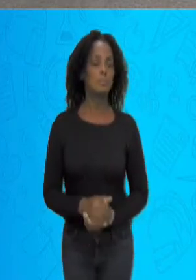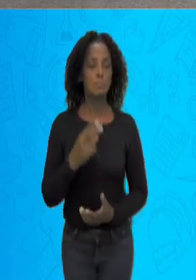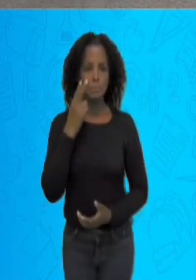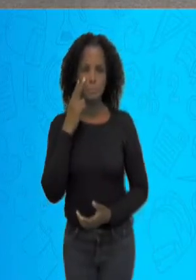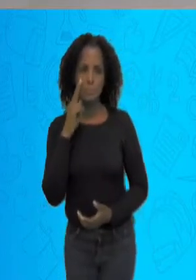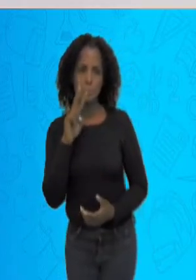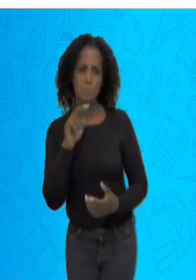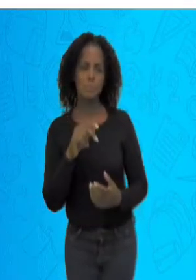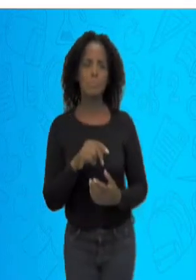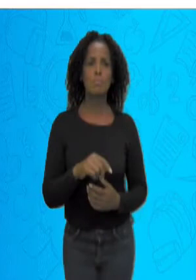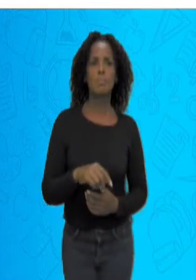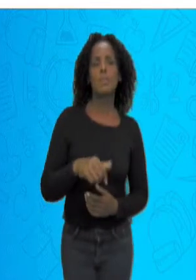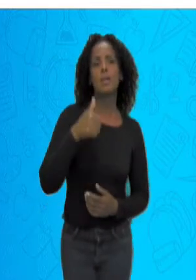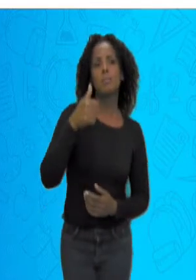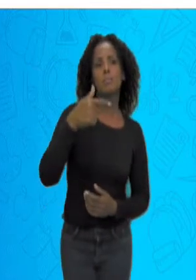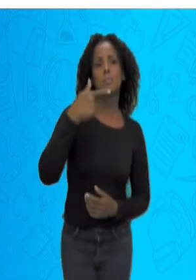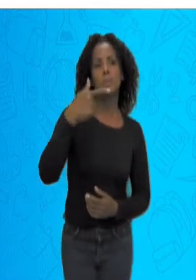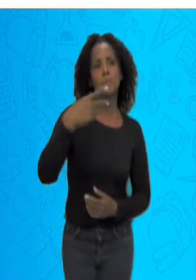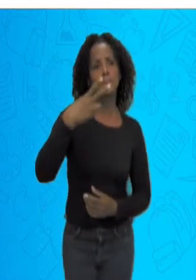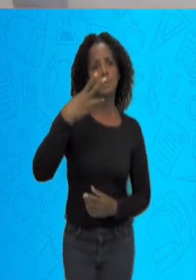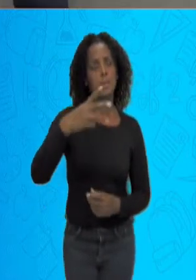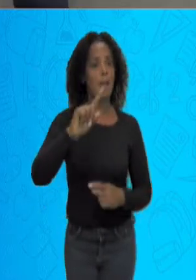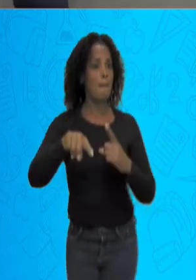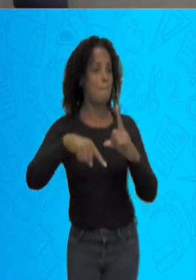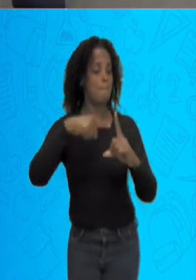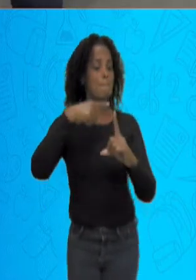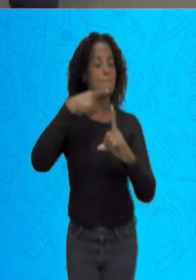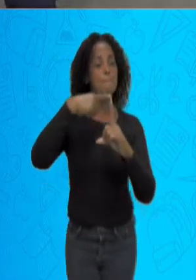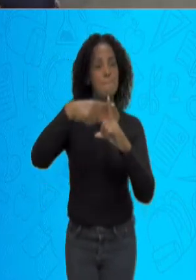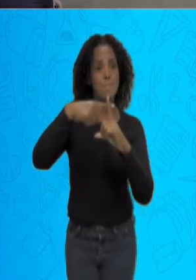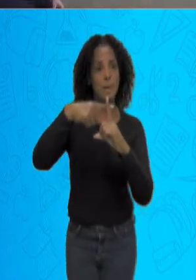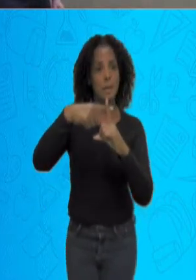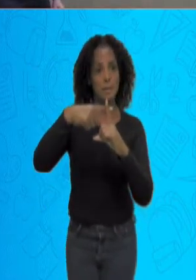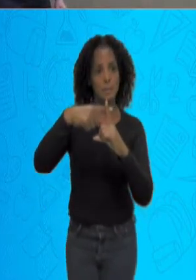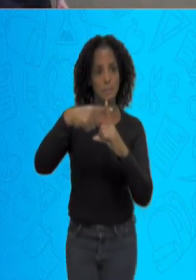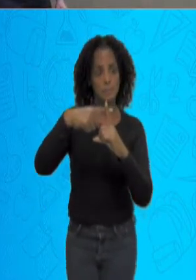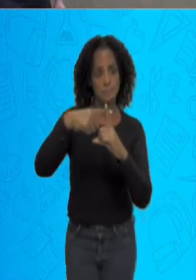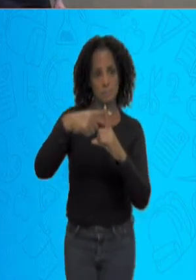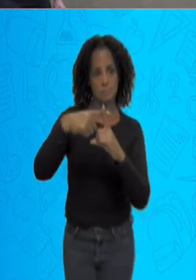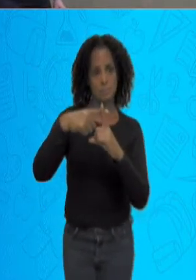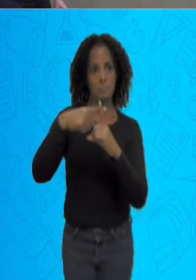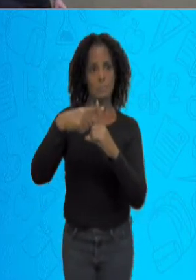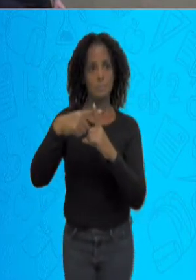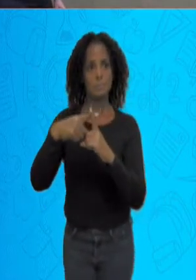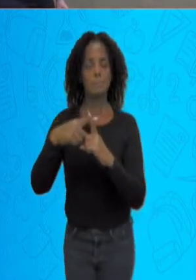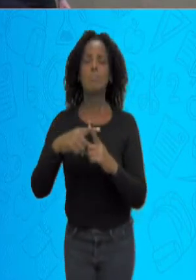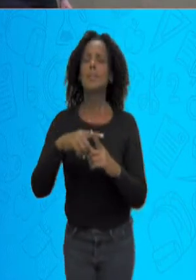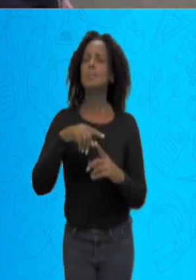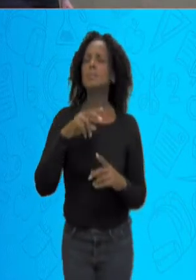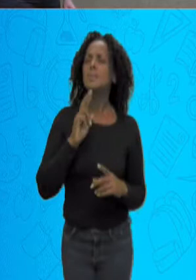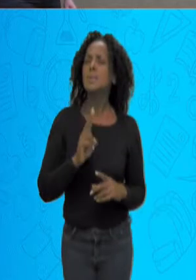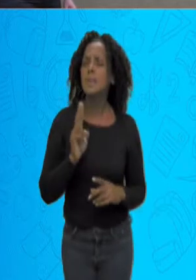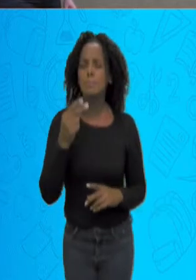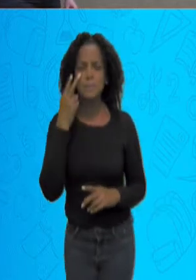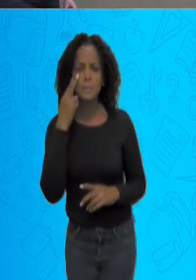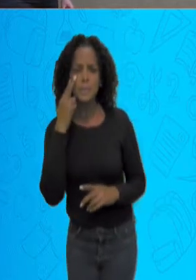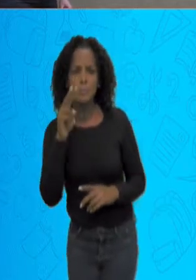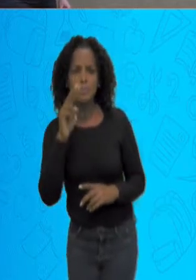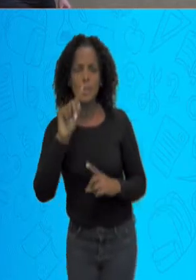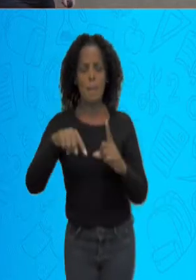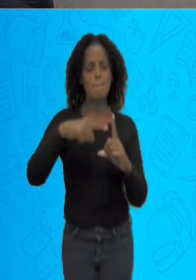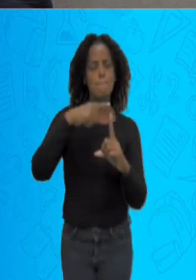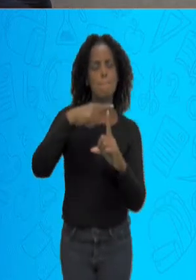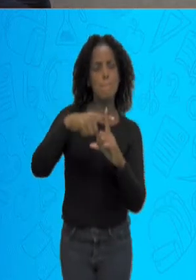Olha, um, dois, três, mais. Isso aqui é o sinal da adição. Toda vez que você vê sinal da